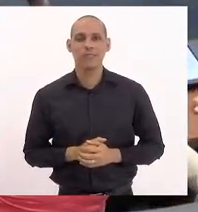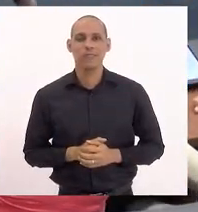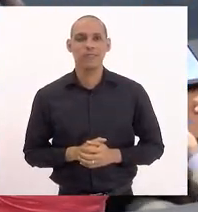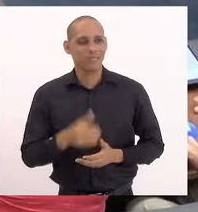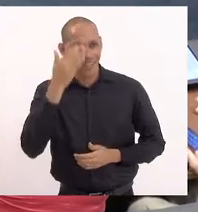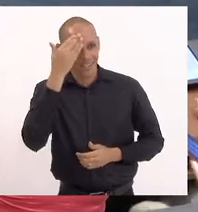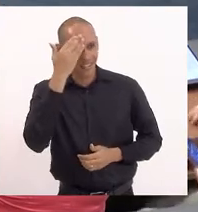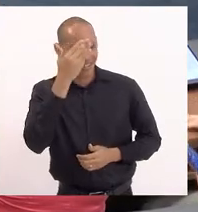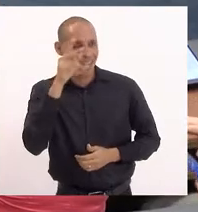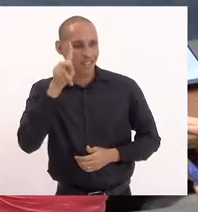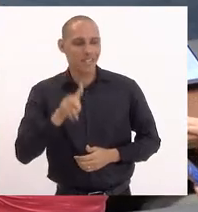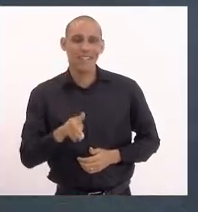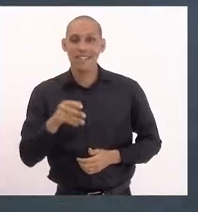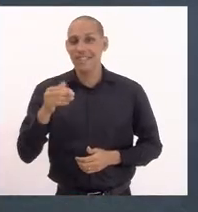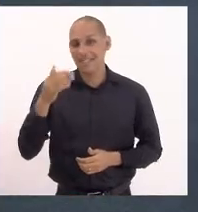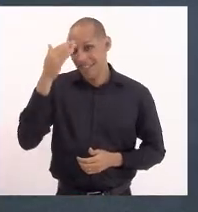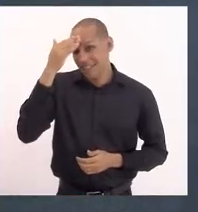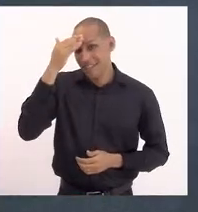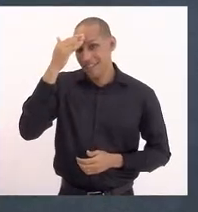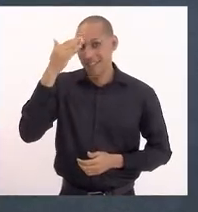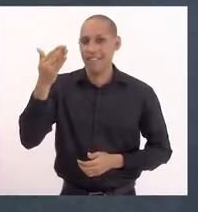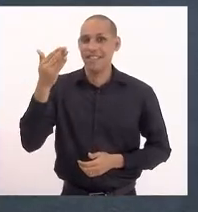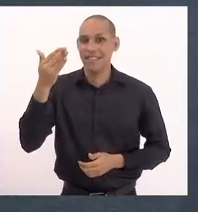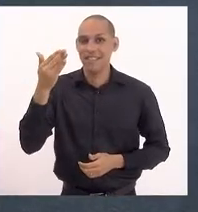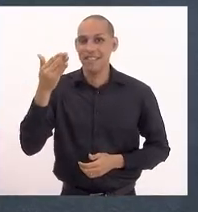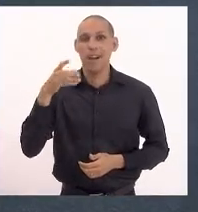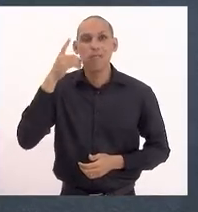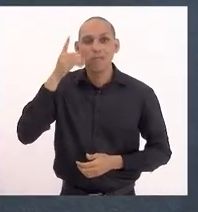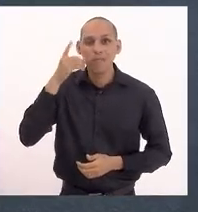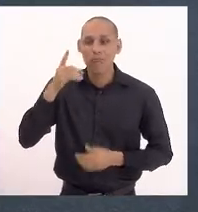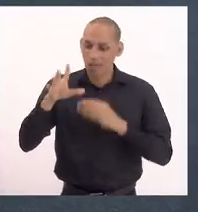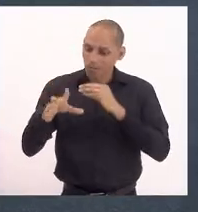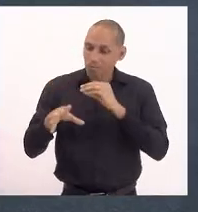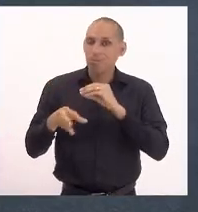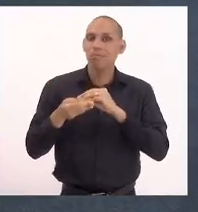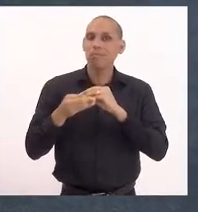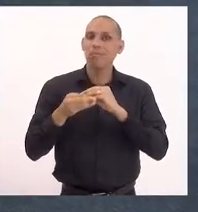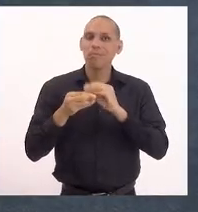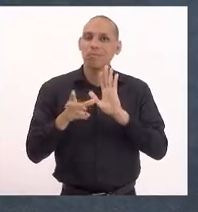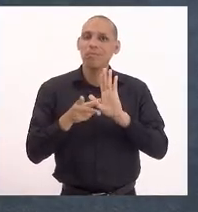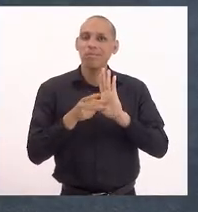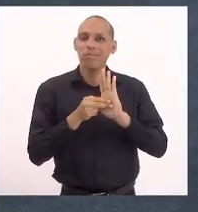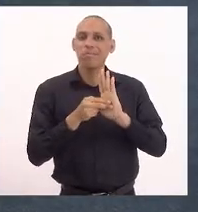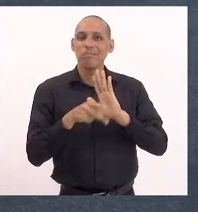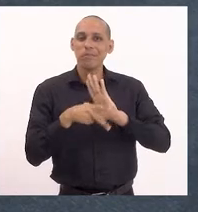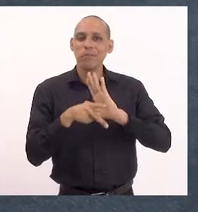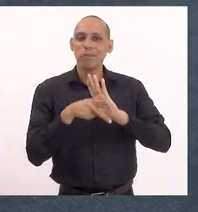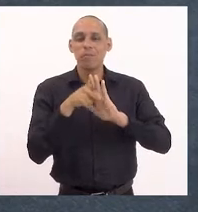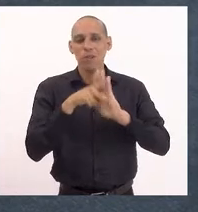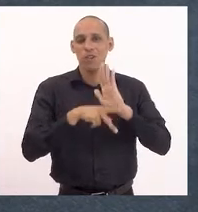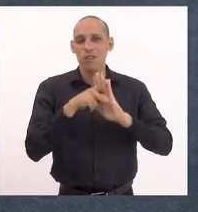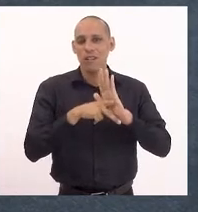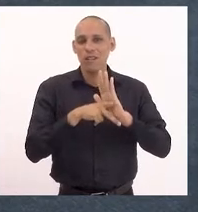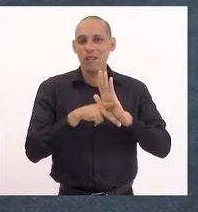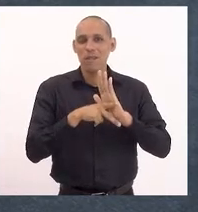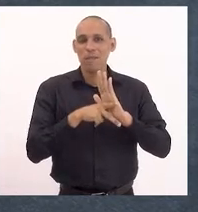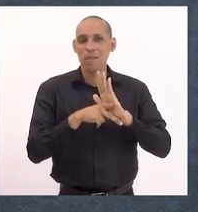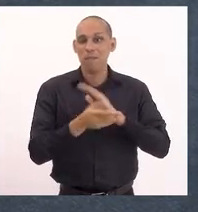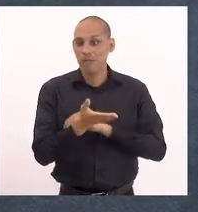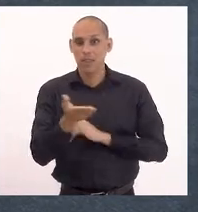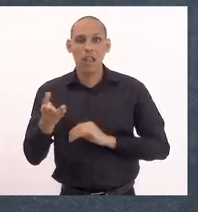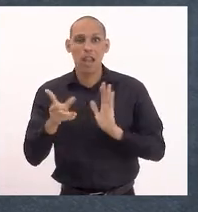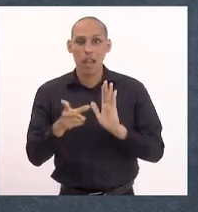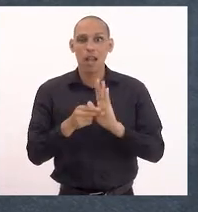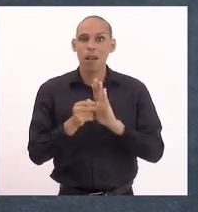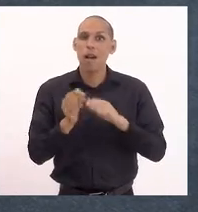Obrigada, presidente. Agradeço aos deputados que emendaram o projeto. A média das emendas, elas, de fato,